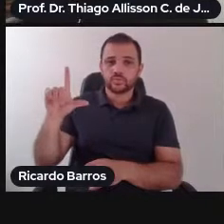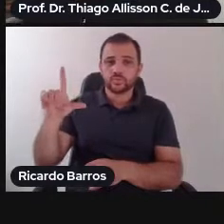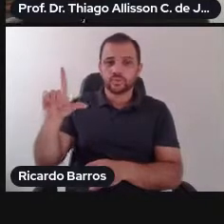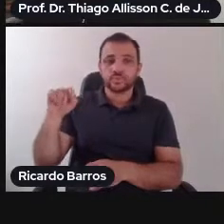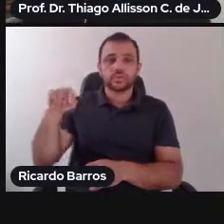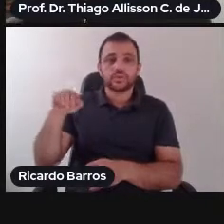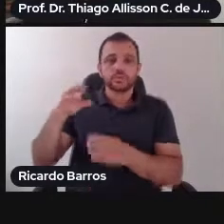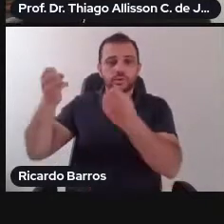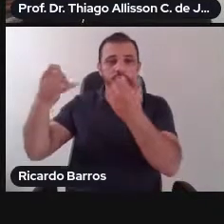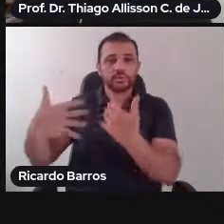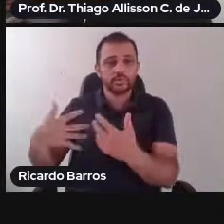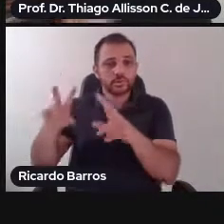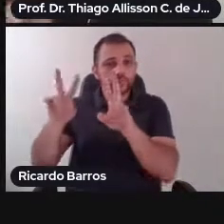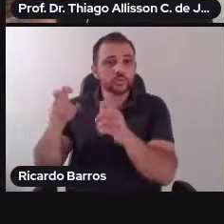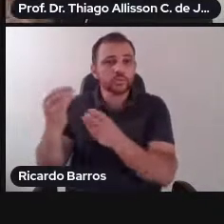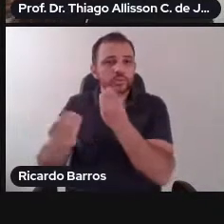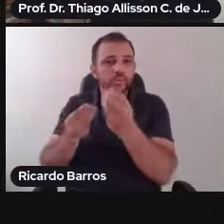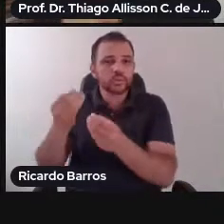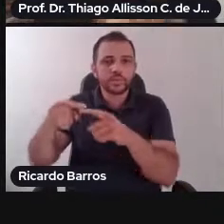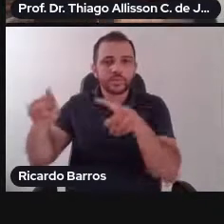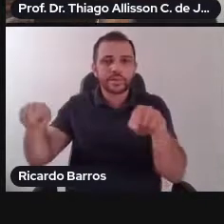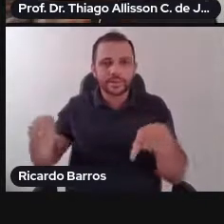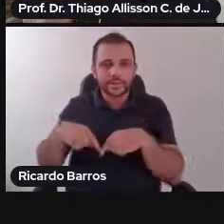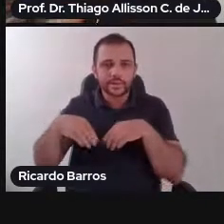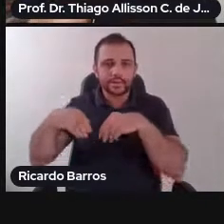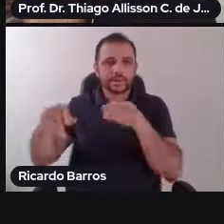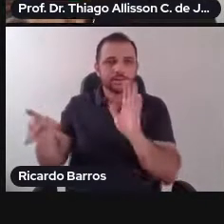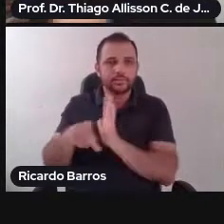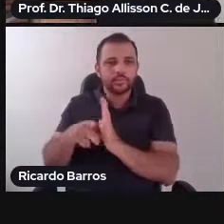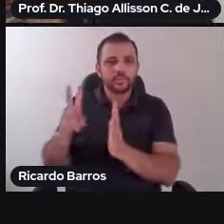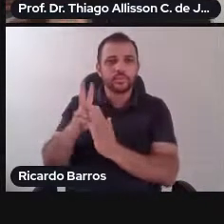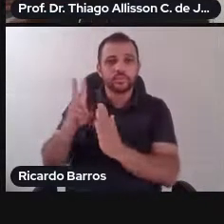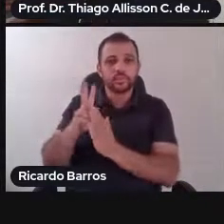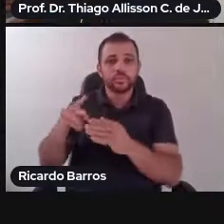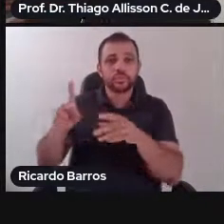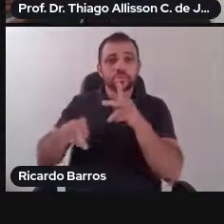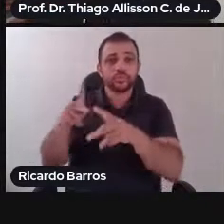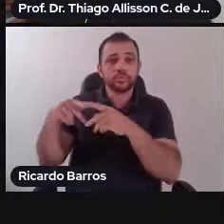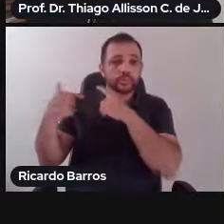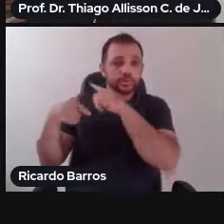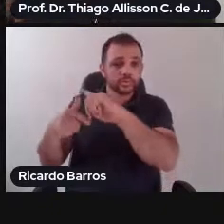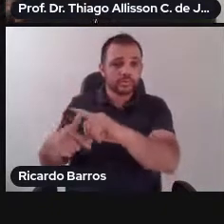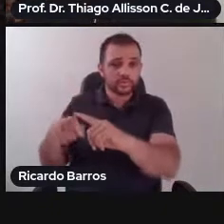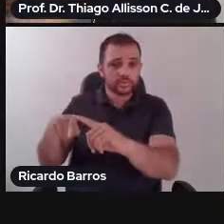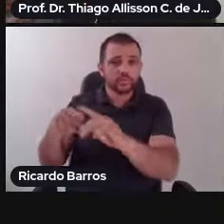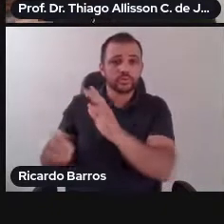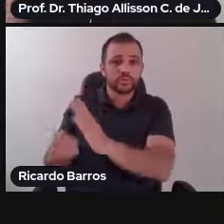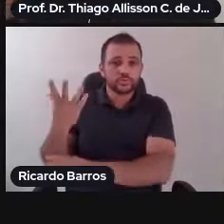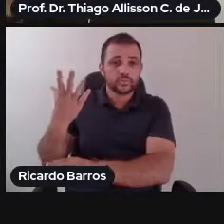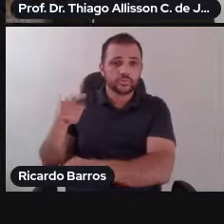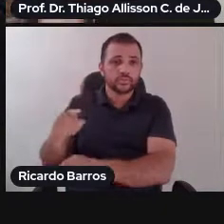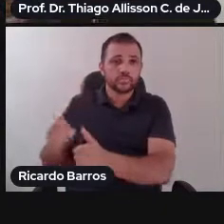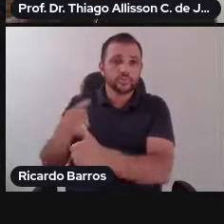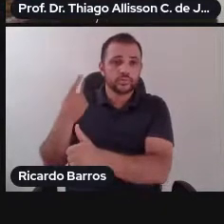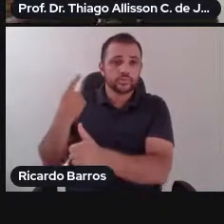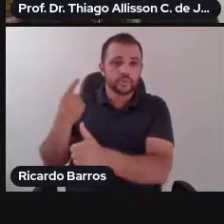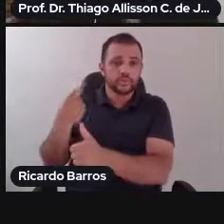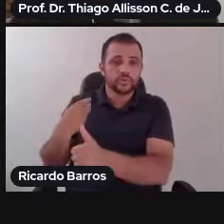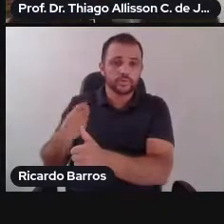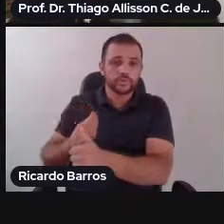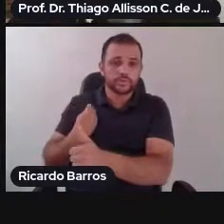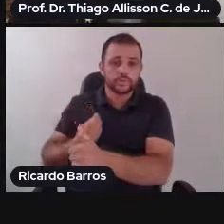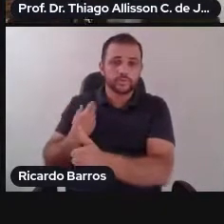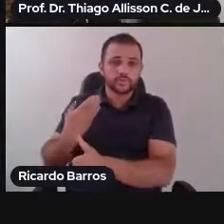originários, e aí cumprindo também que em 2016 a declaração americana vem à tona, e em 2013